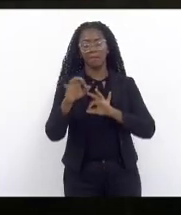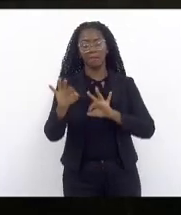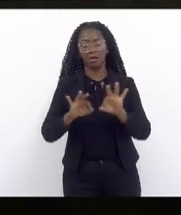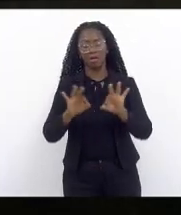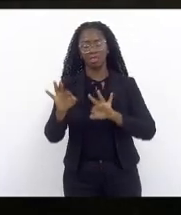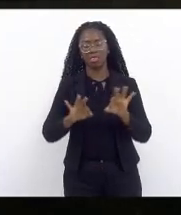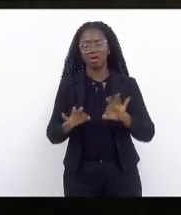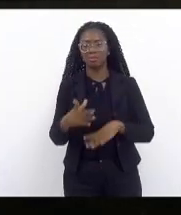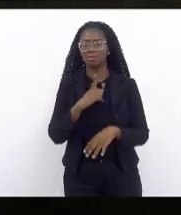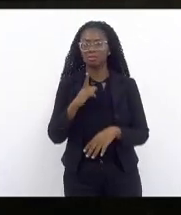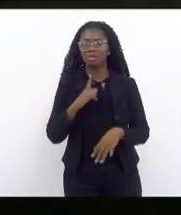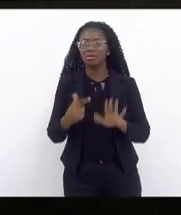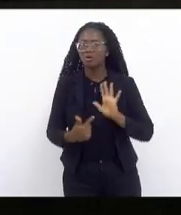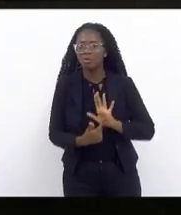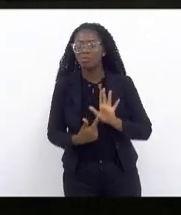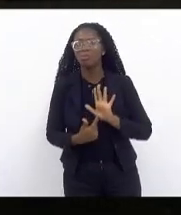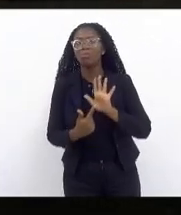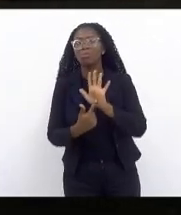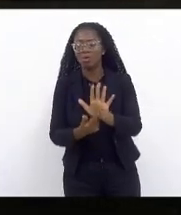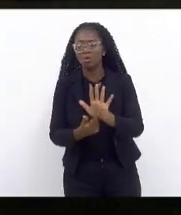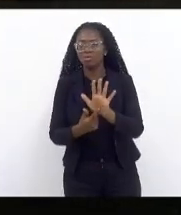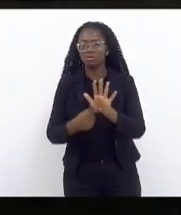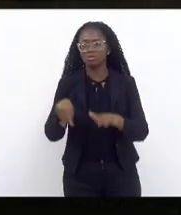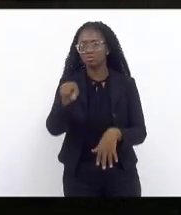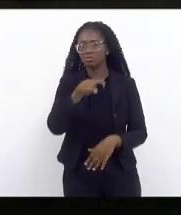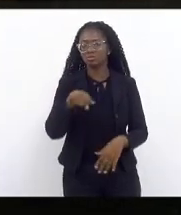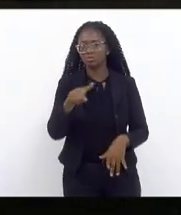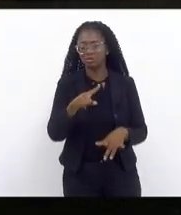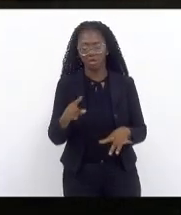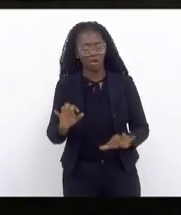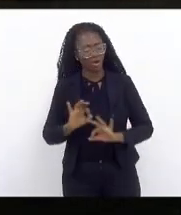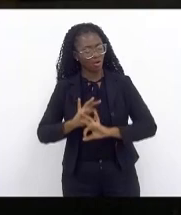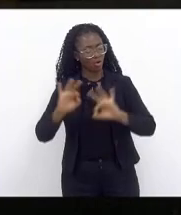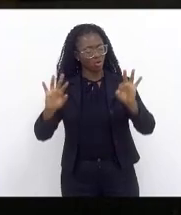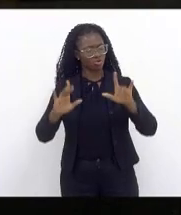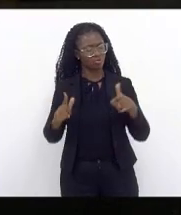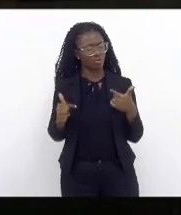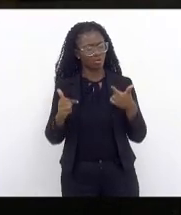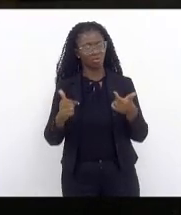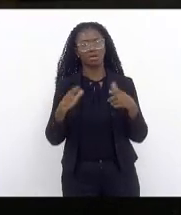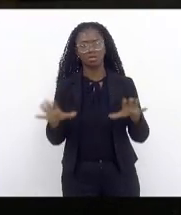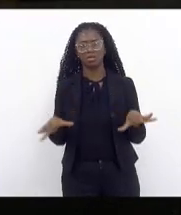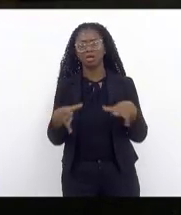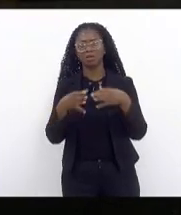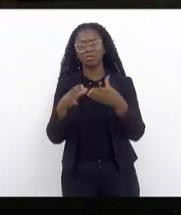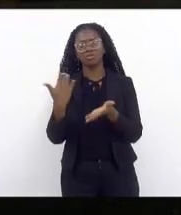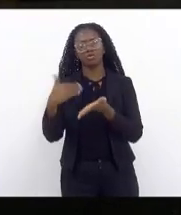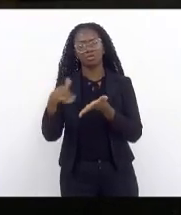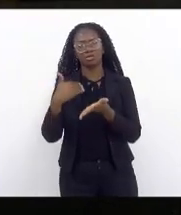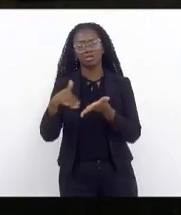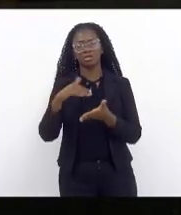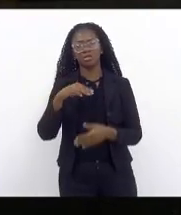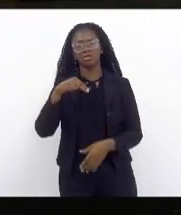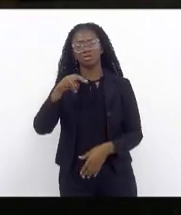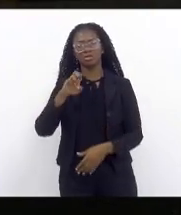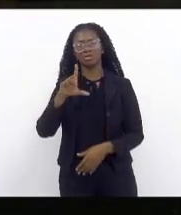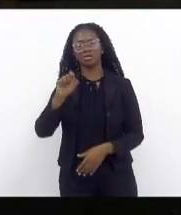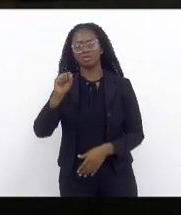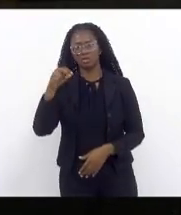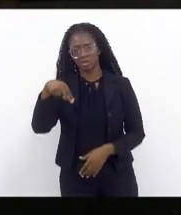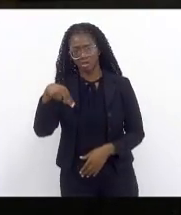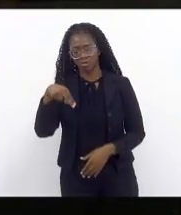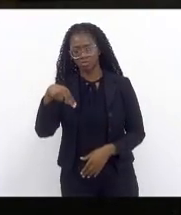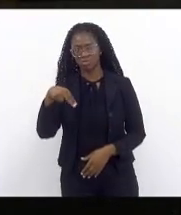e aí aponto aqui a extrema eficiência da equipe do secretário Nelson Rocha da